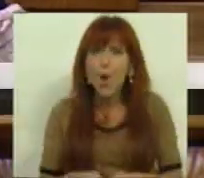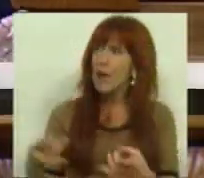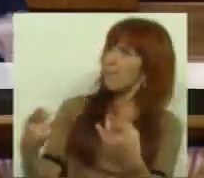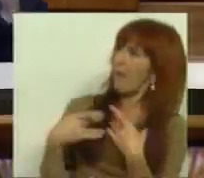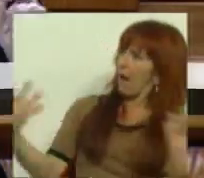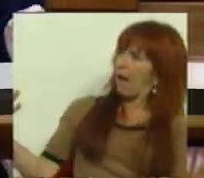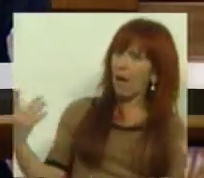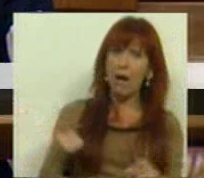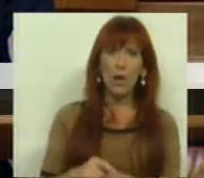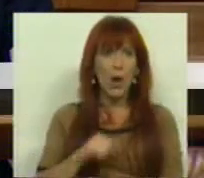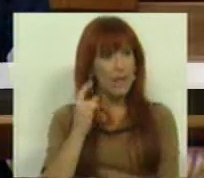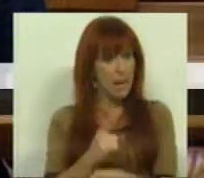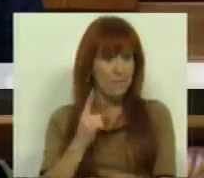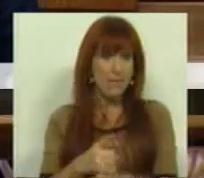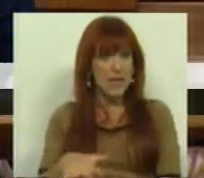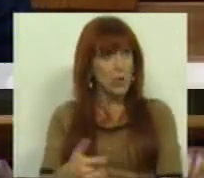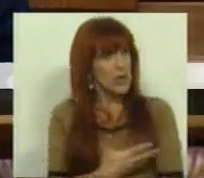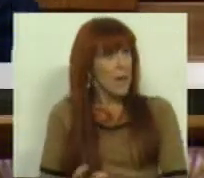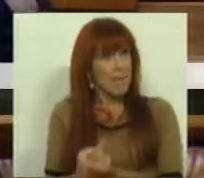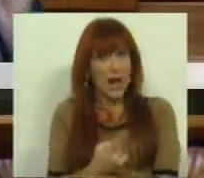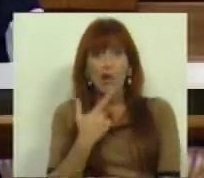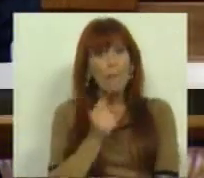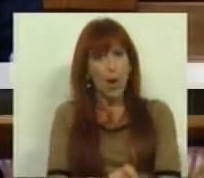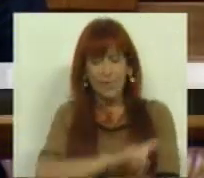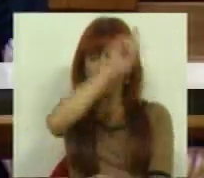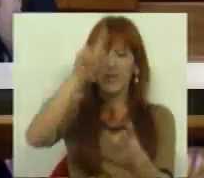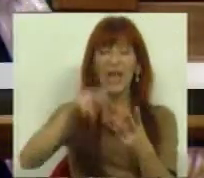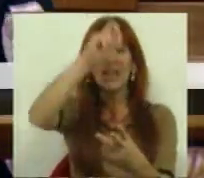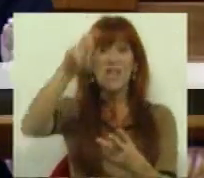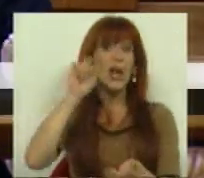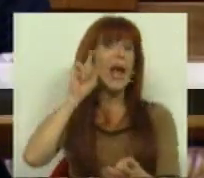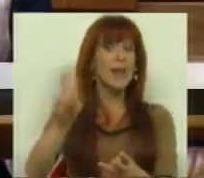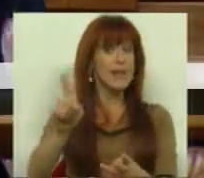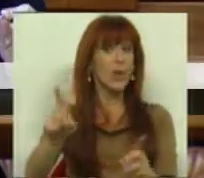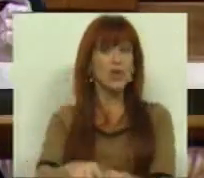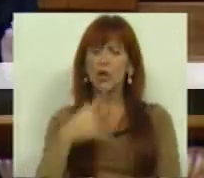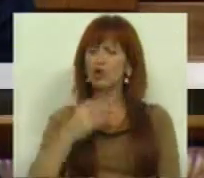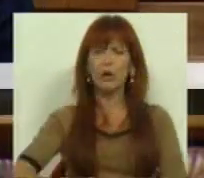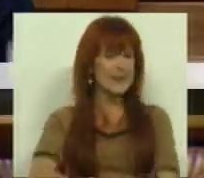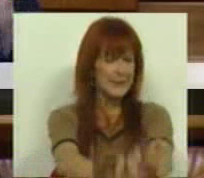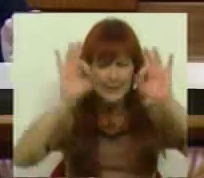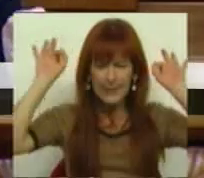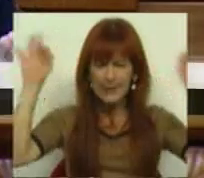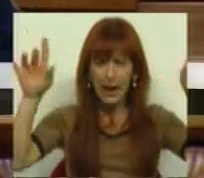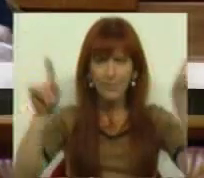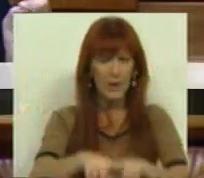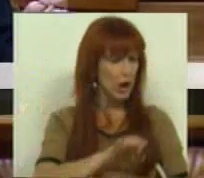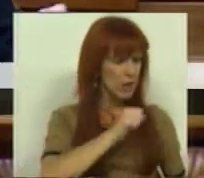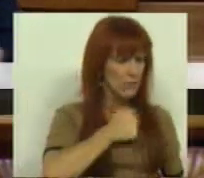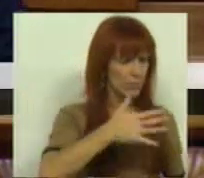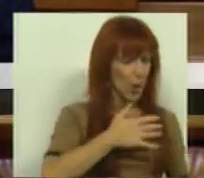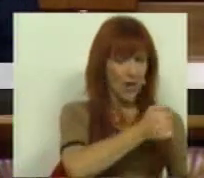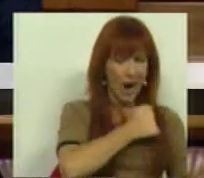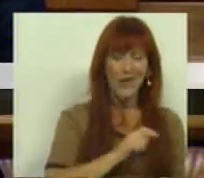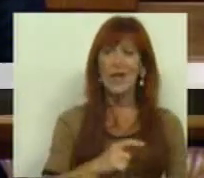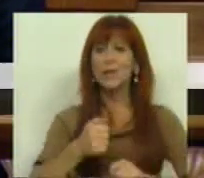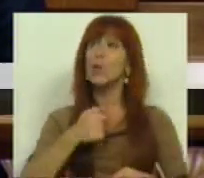despejado enquanto mantiver essa situação. E terceiro, a garantia da total igualdade entre os senhores e os